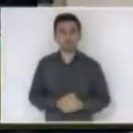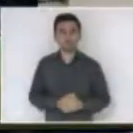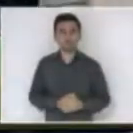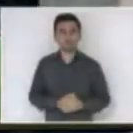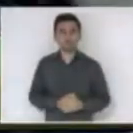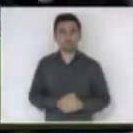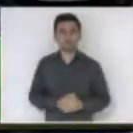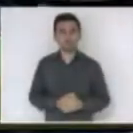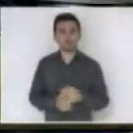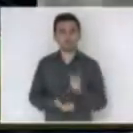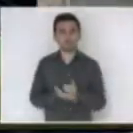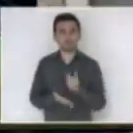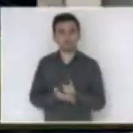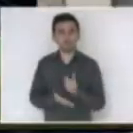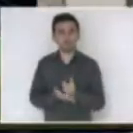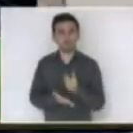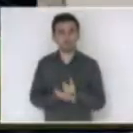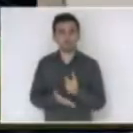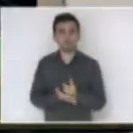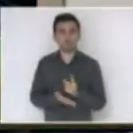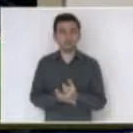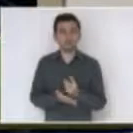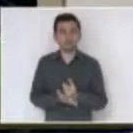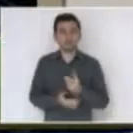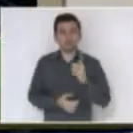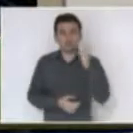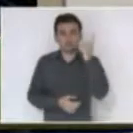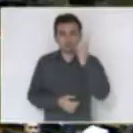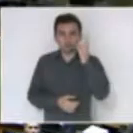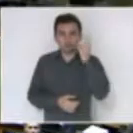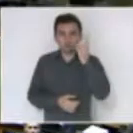ainda para debater com o deputado